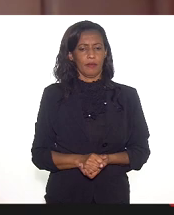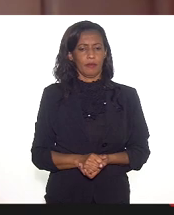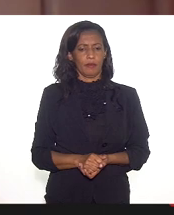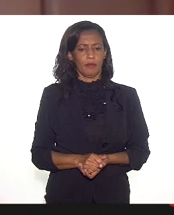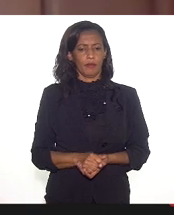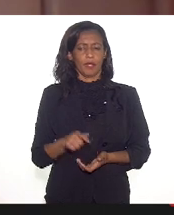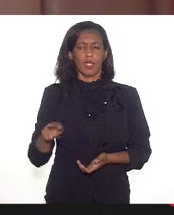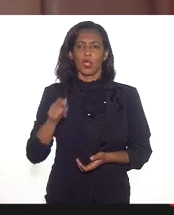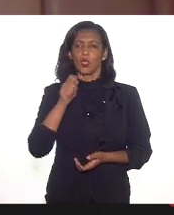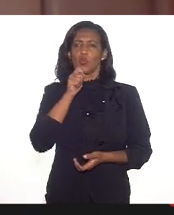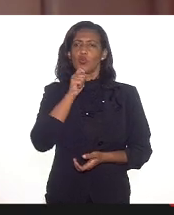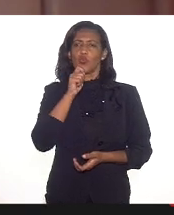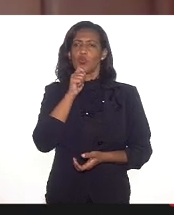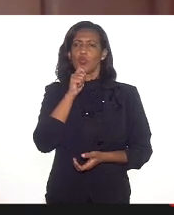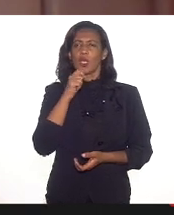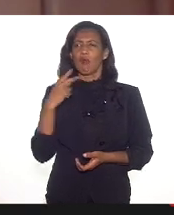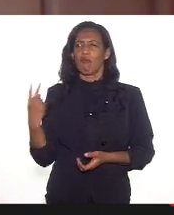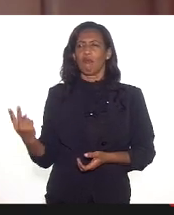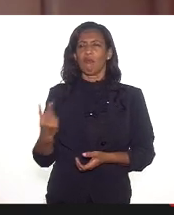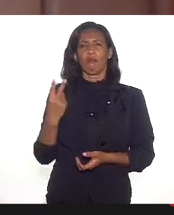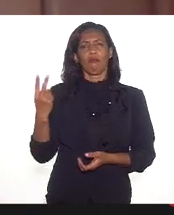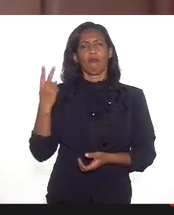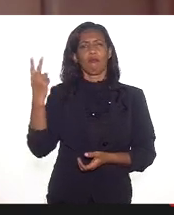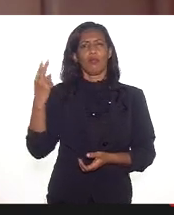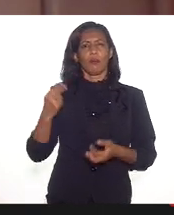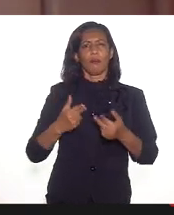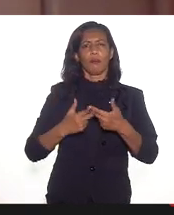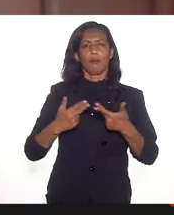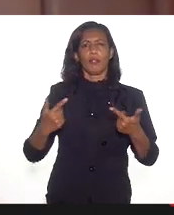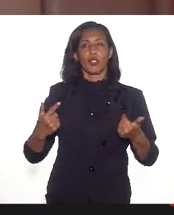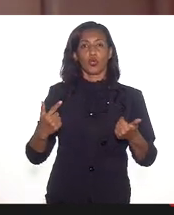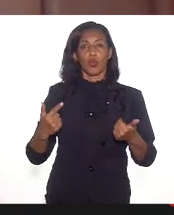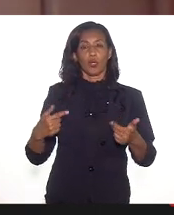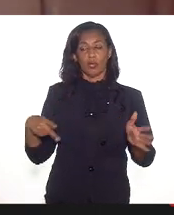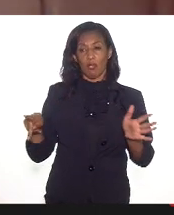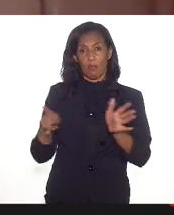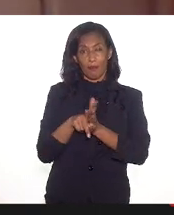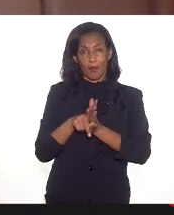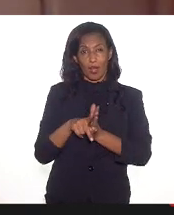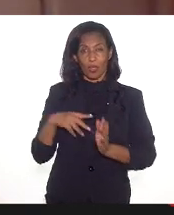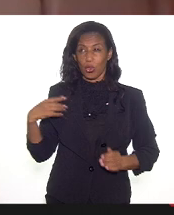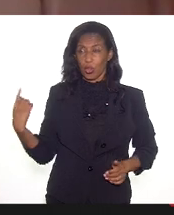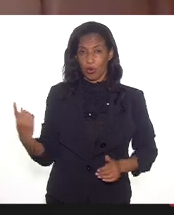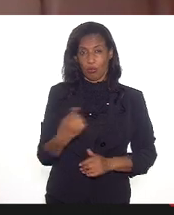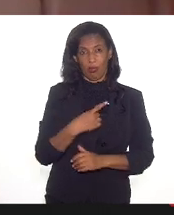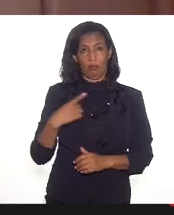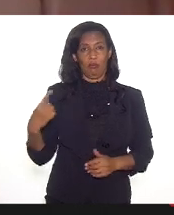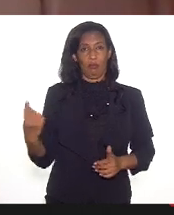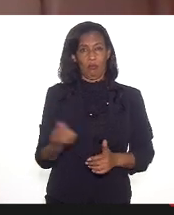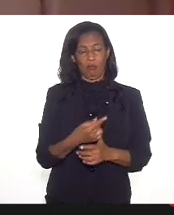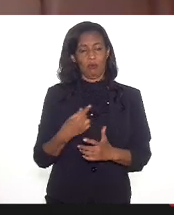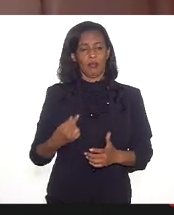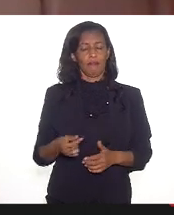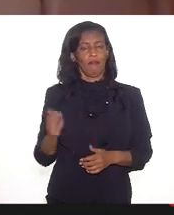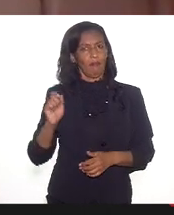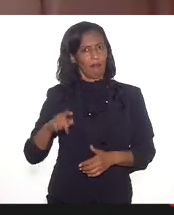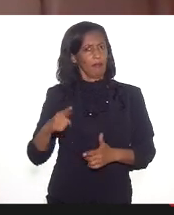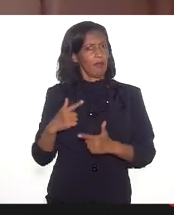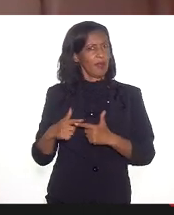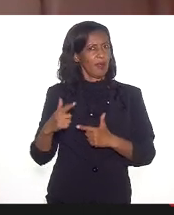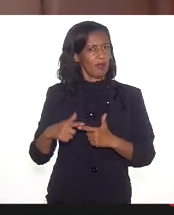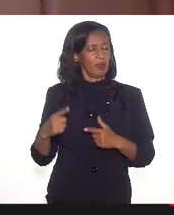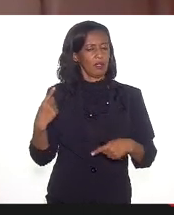não tem nenhum apreço pelas coisas que são nossas. Então, isso é um problema, uma